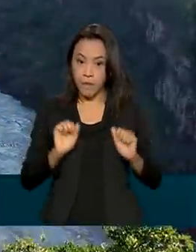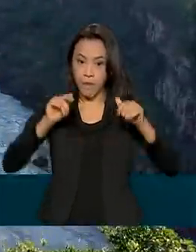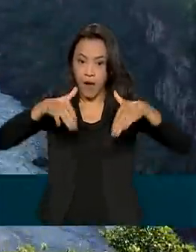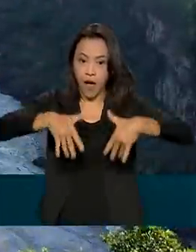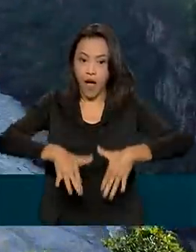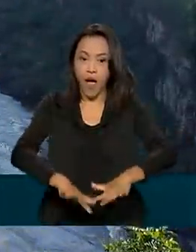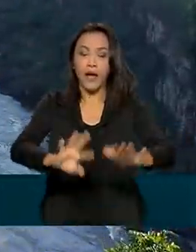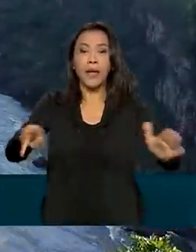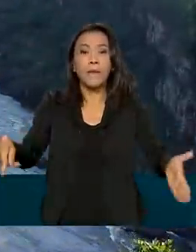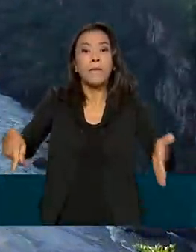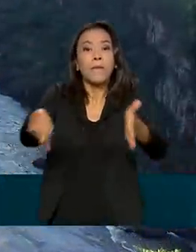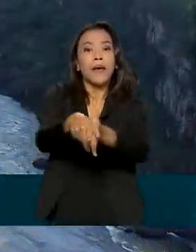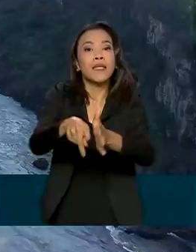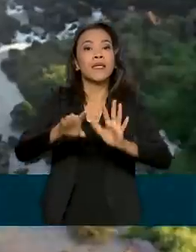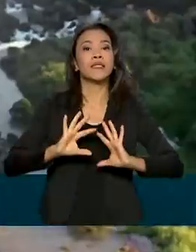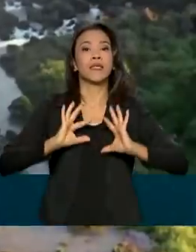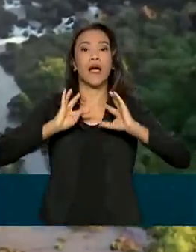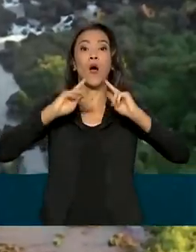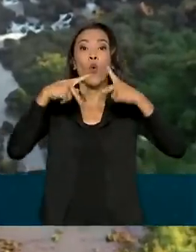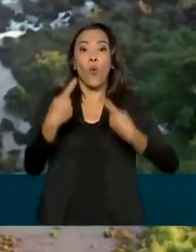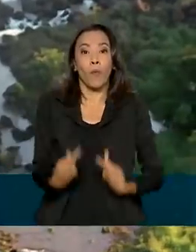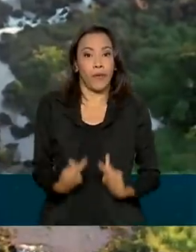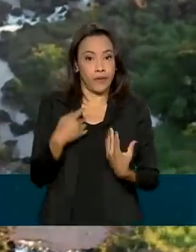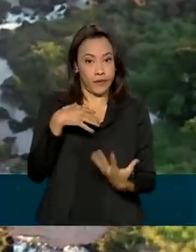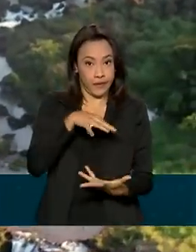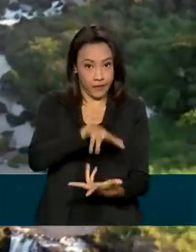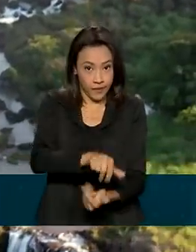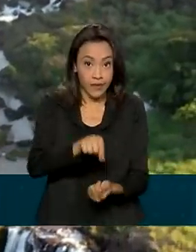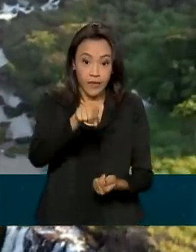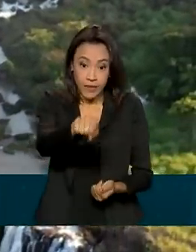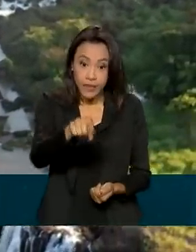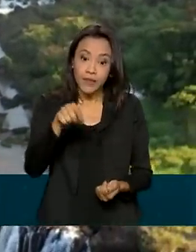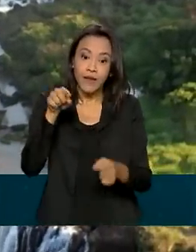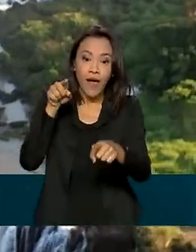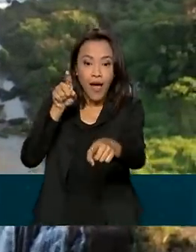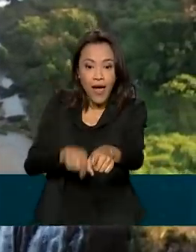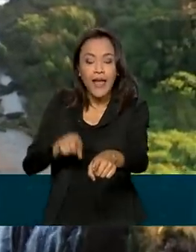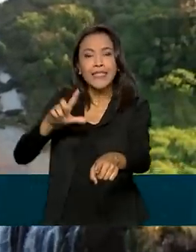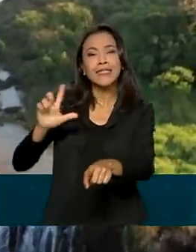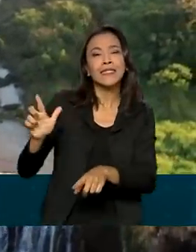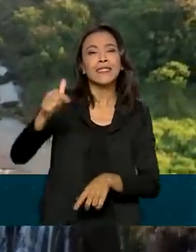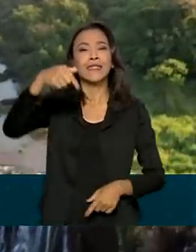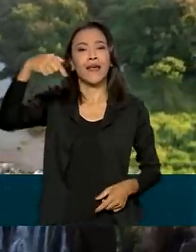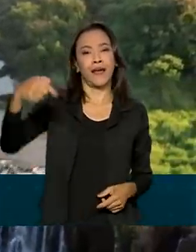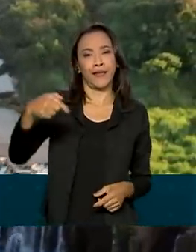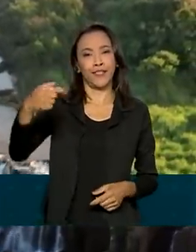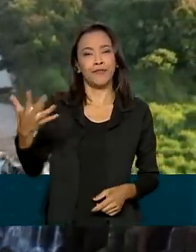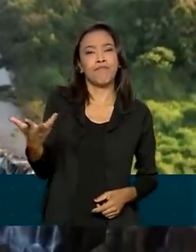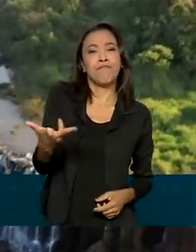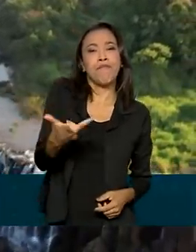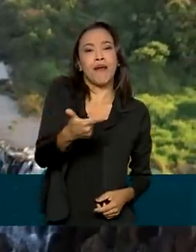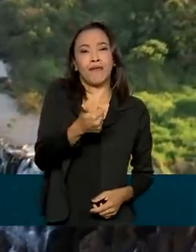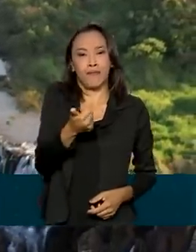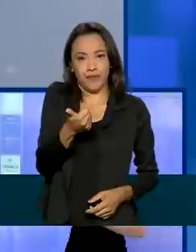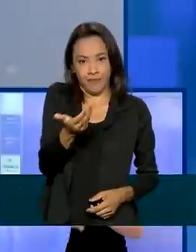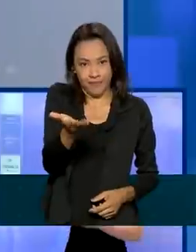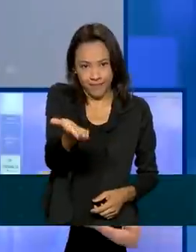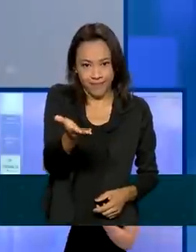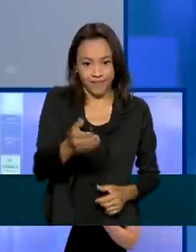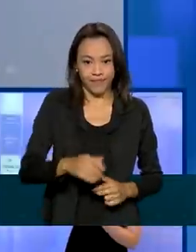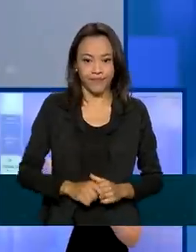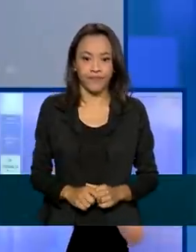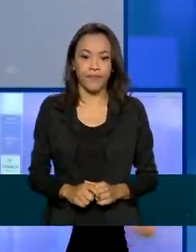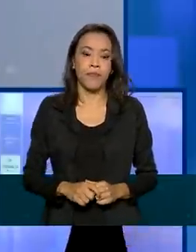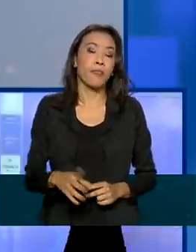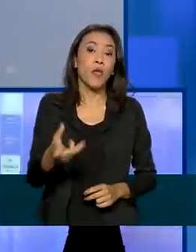patrimônio natural da humanidade, a atração foi eleita uma das sete maravilhas da natureza. O leilão das